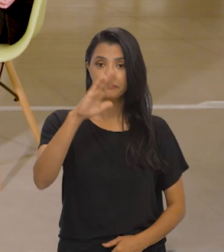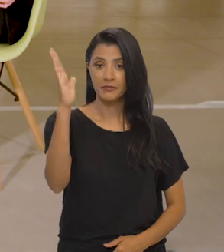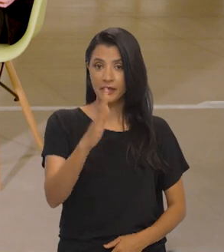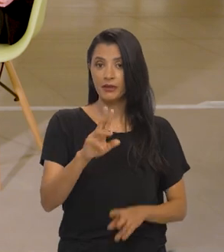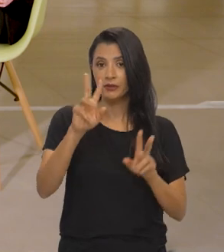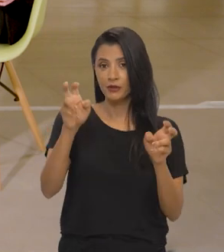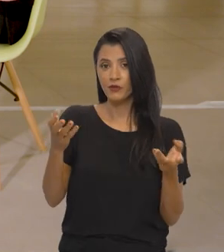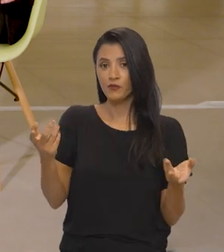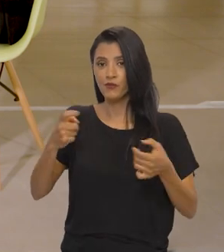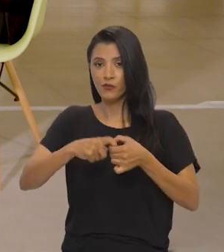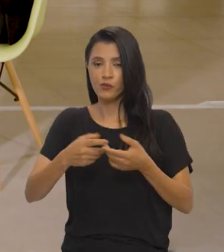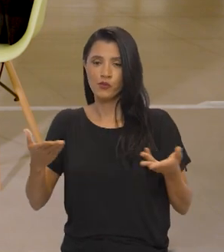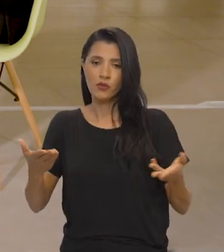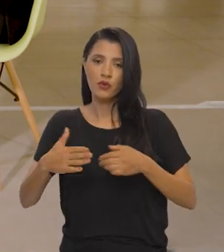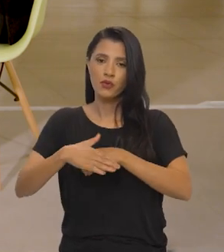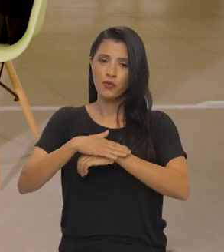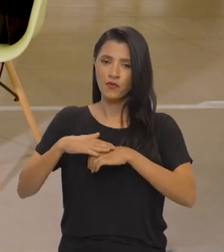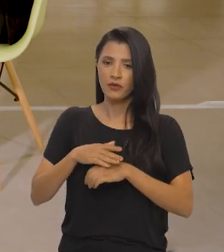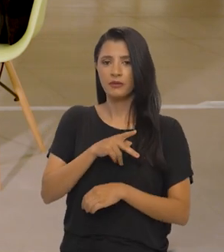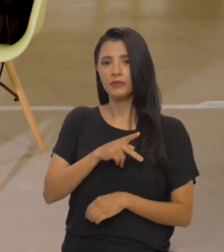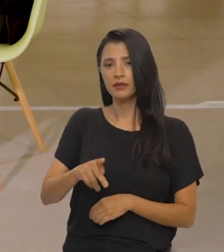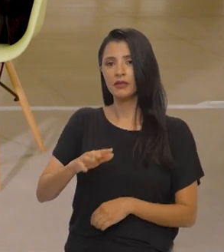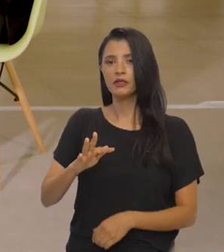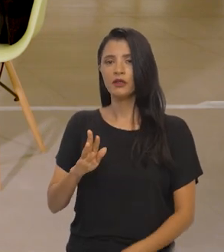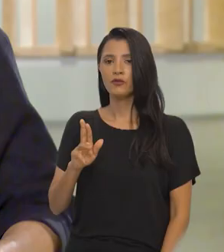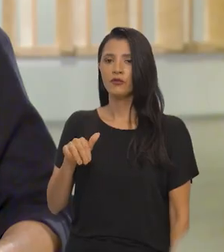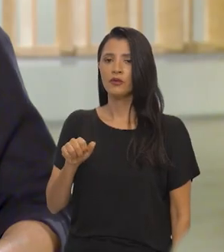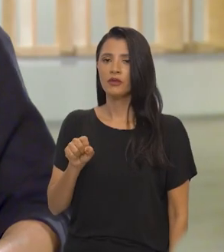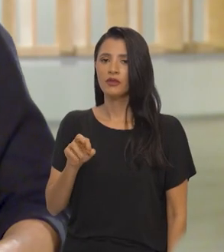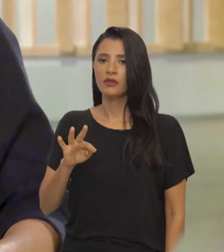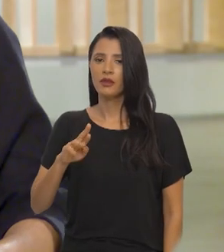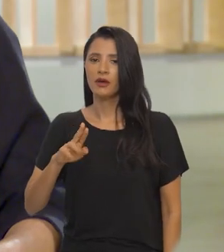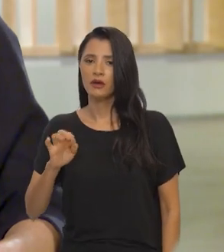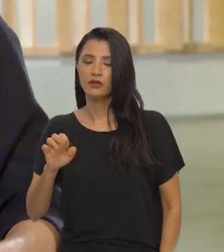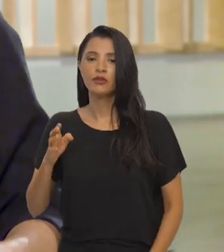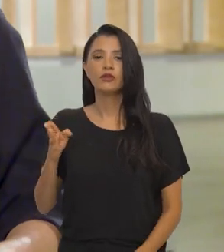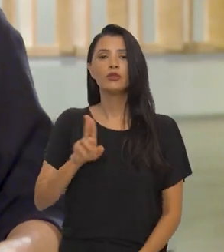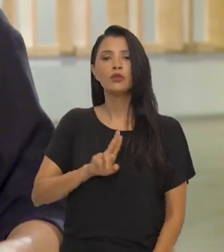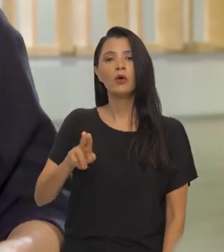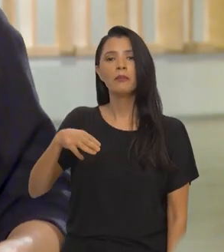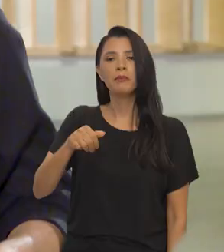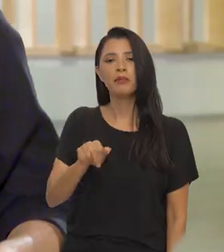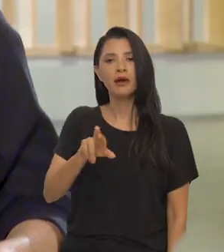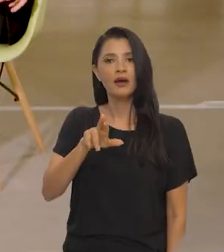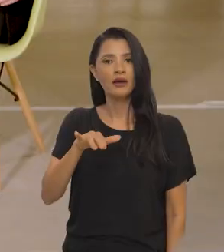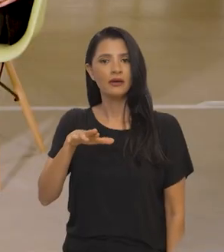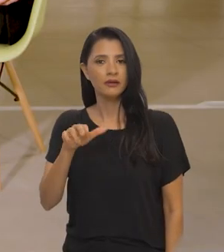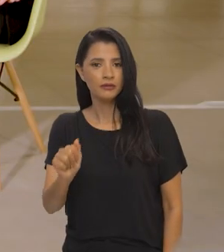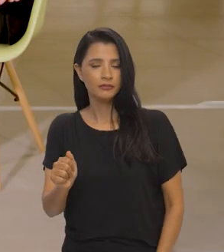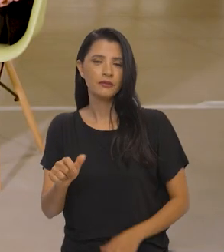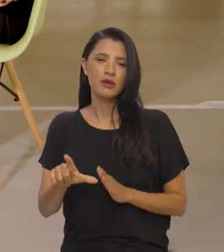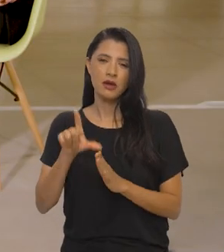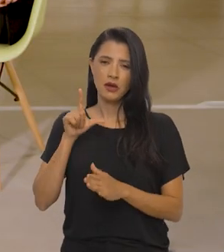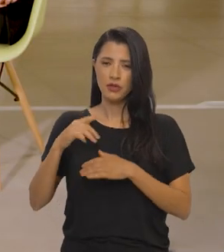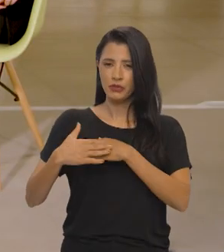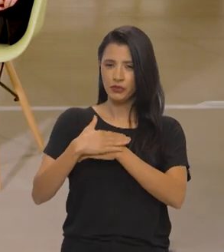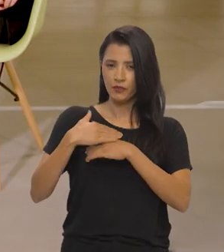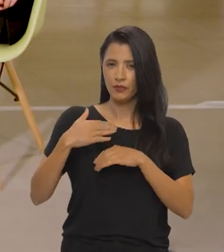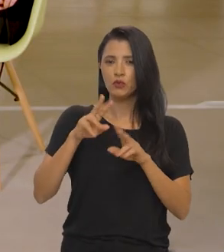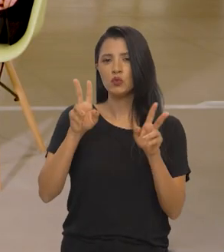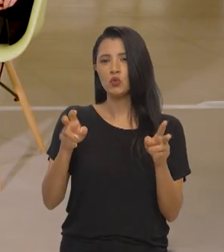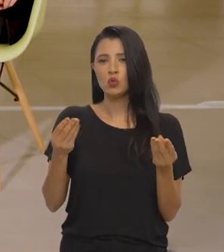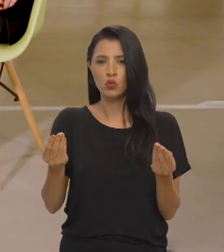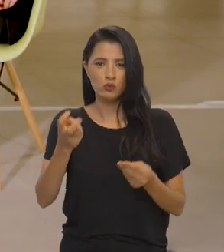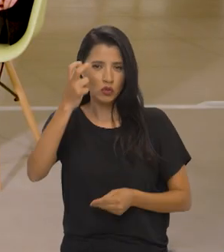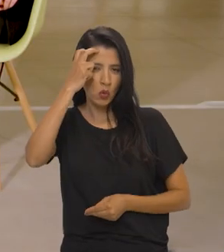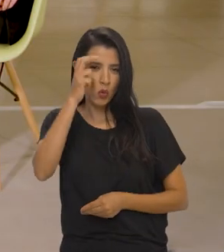Brasil em Pauta já está de volta e hoje a conversa com a presidenta da Funarte, Maria Marighella. Bom, a gente estava conversando